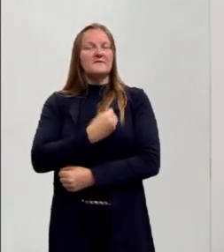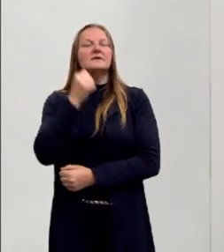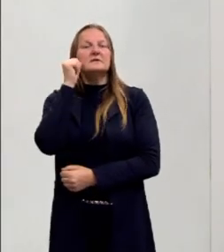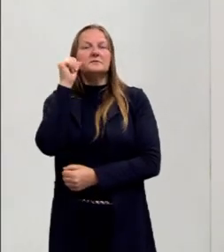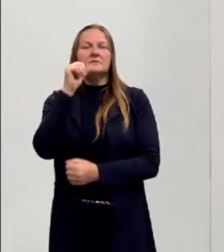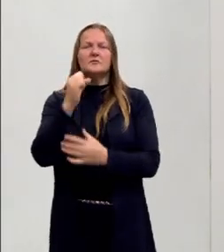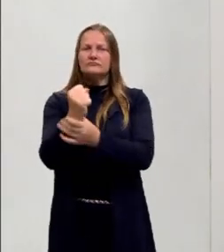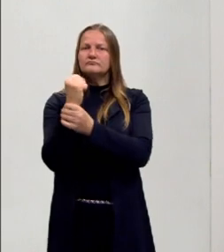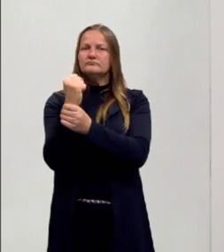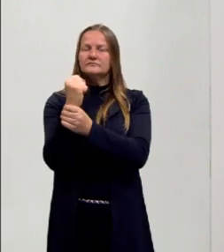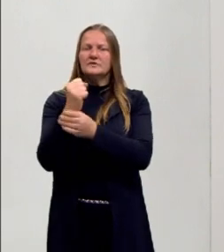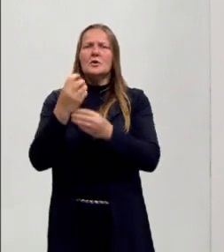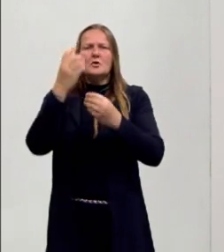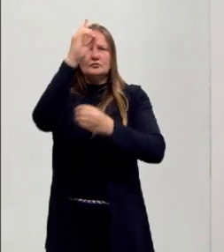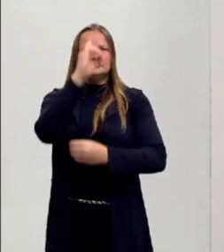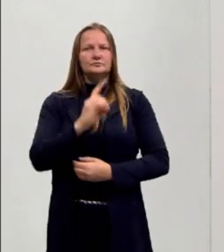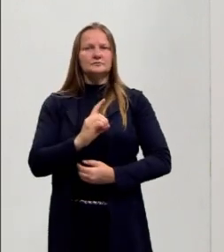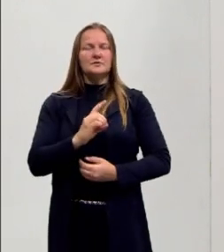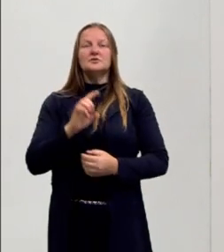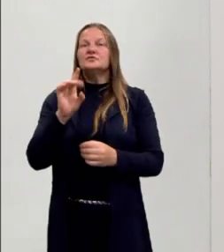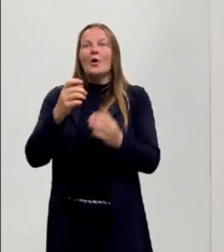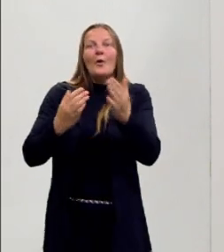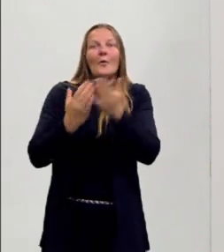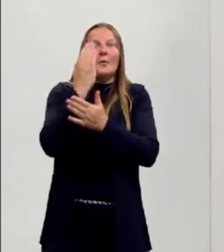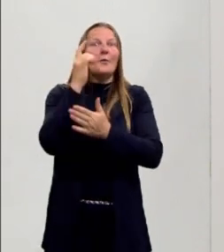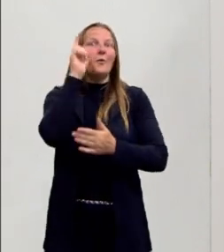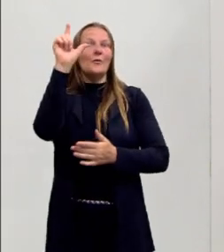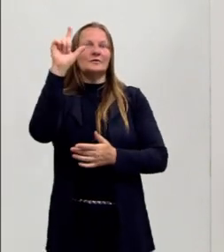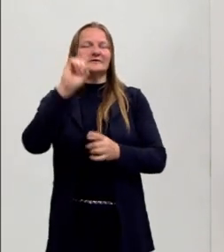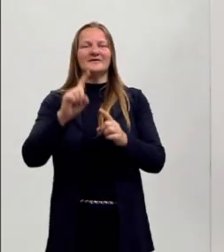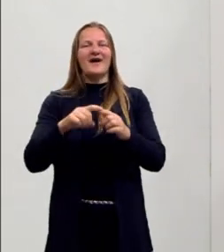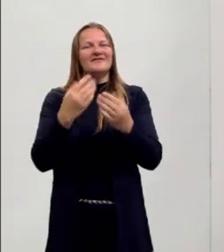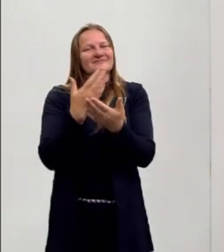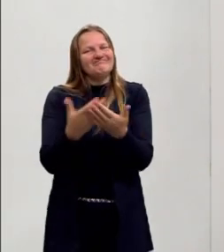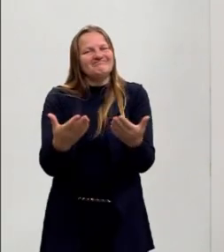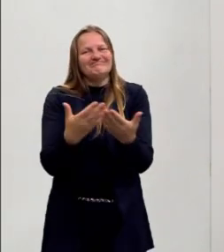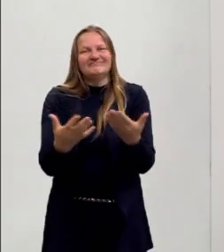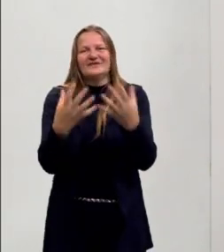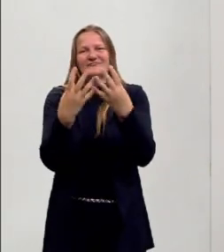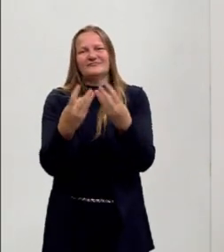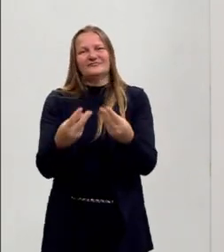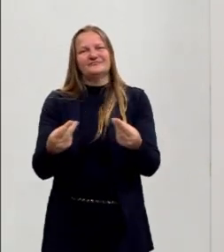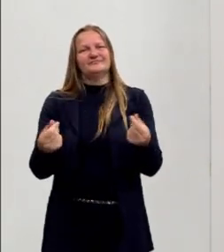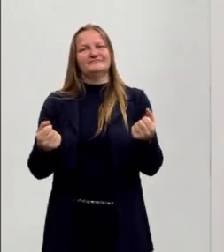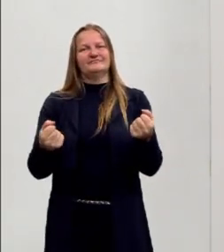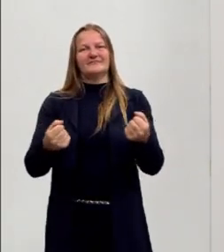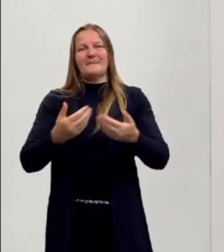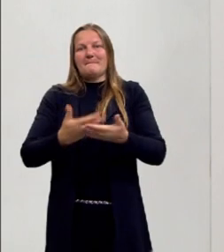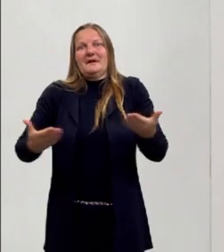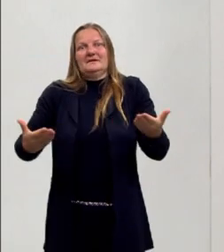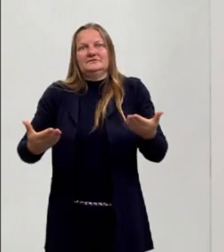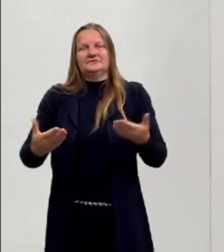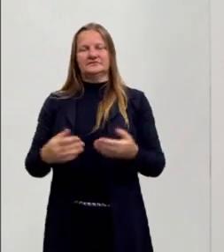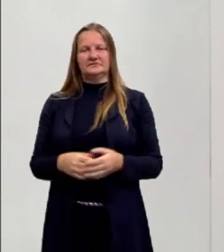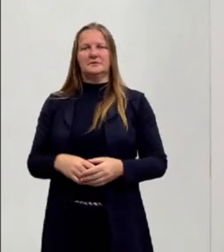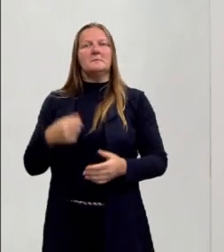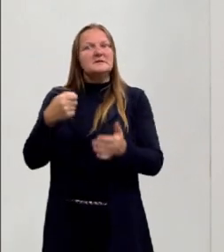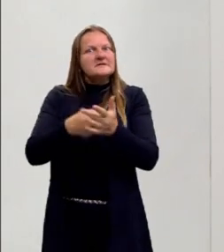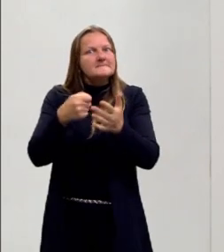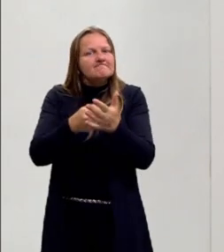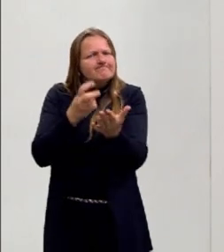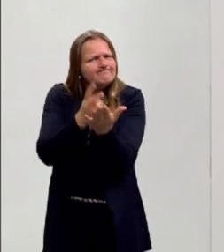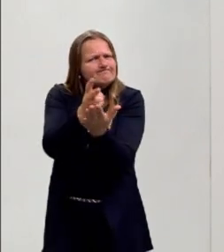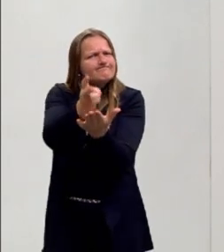garantir esses direitos. Não basta conquistar, às vezes esses direitos são conquistados e logo, logo se perde eles, né? Então,